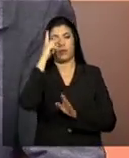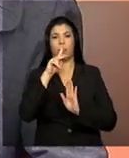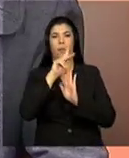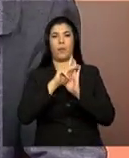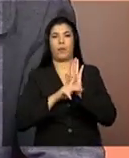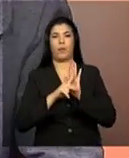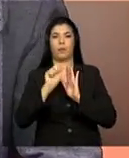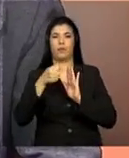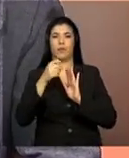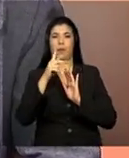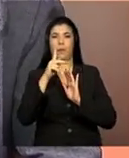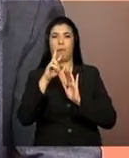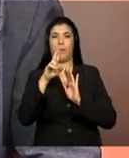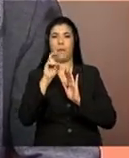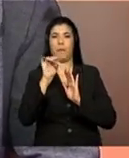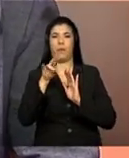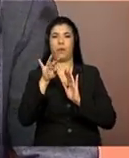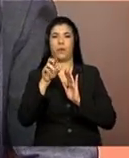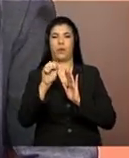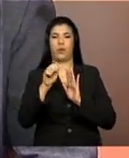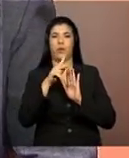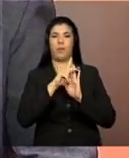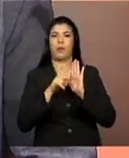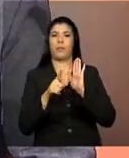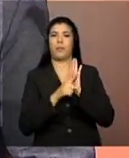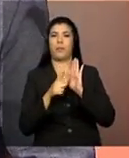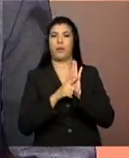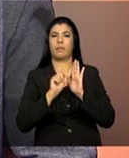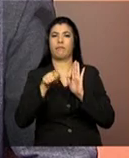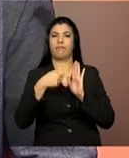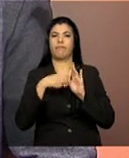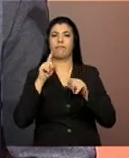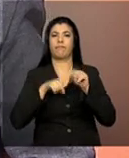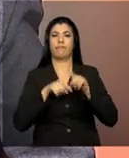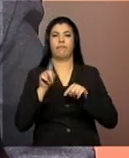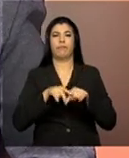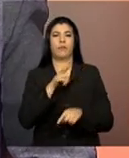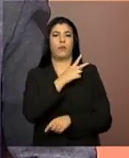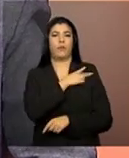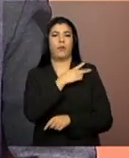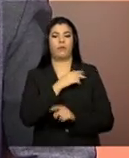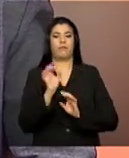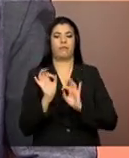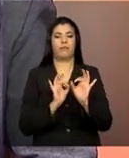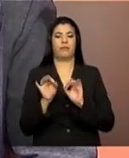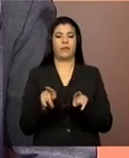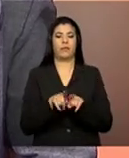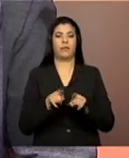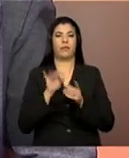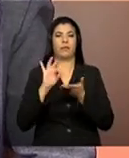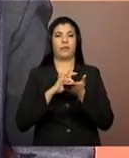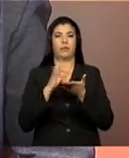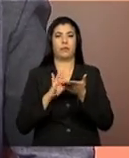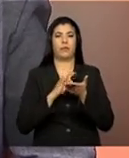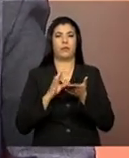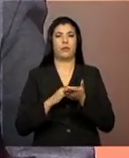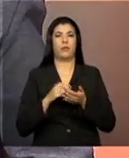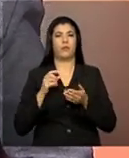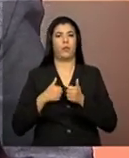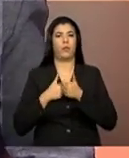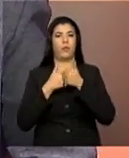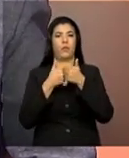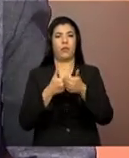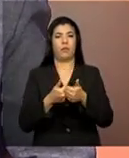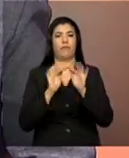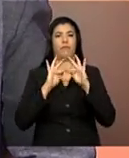ainda na sua versão papel, não é? Como um instrumento técnico para planejamento e registro do acompanhamento